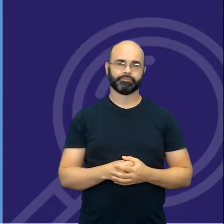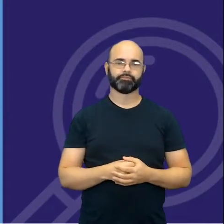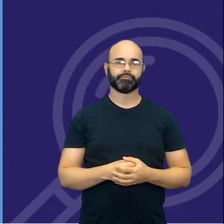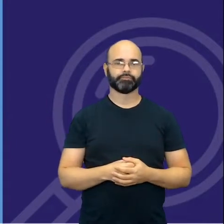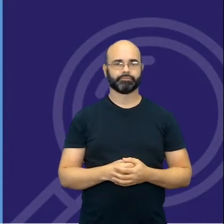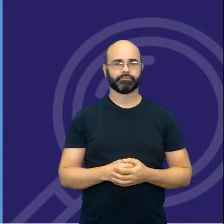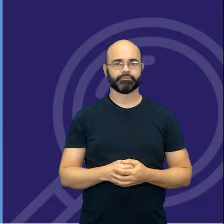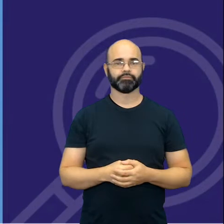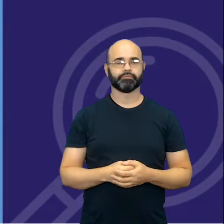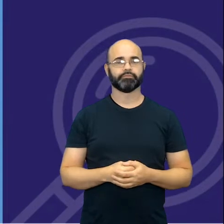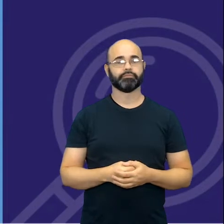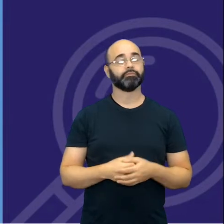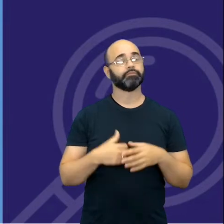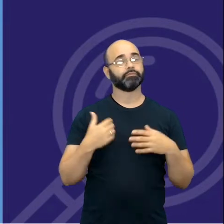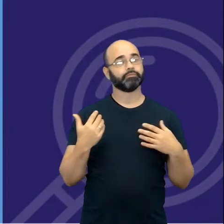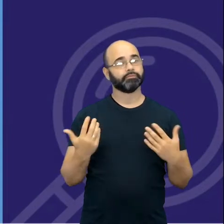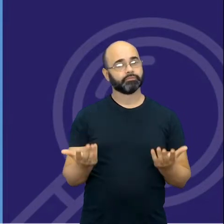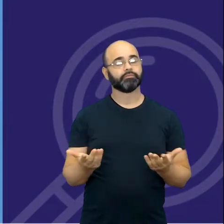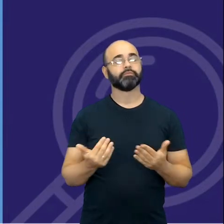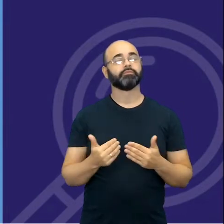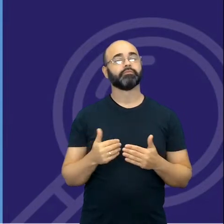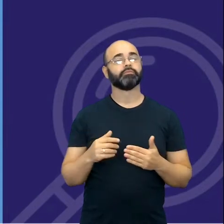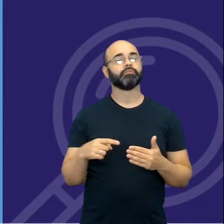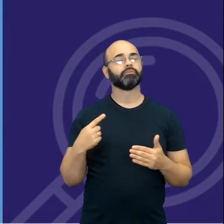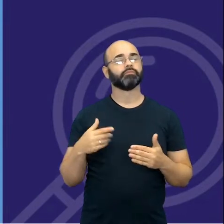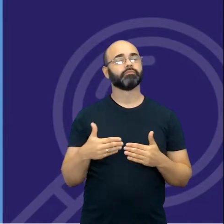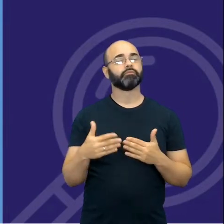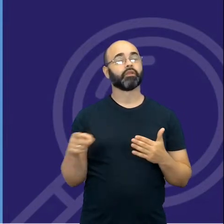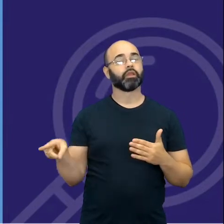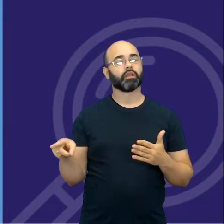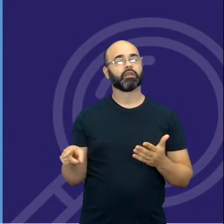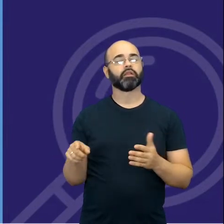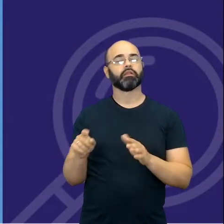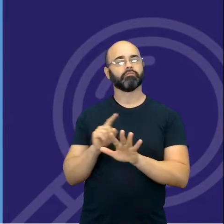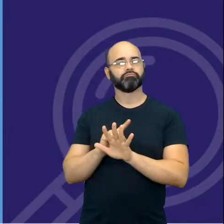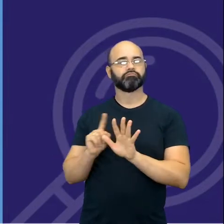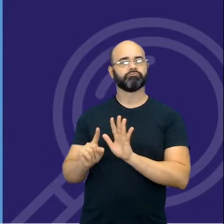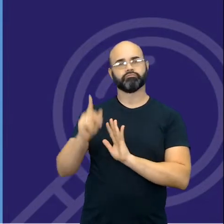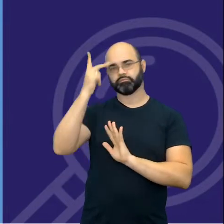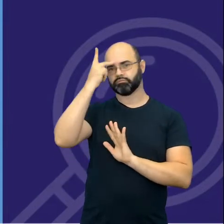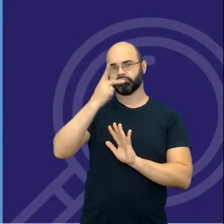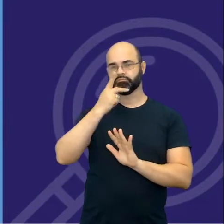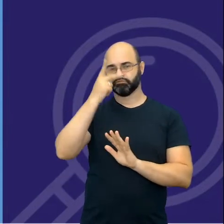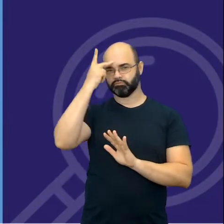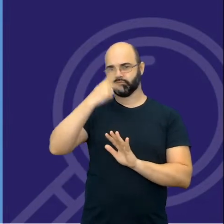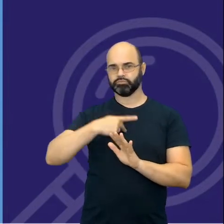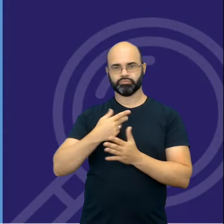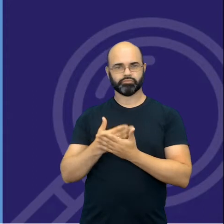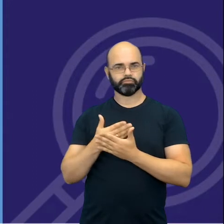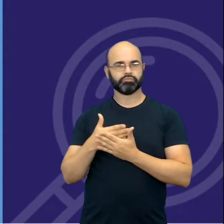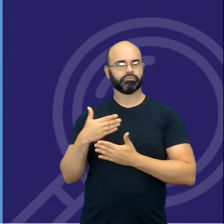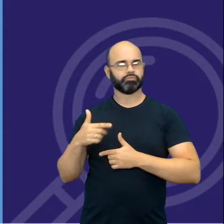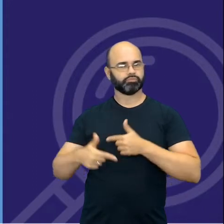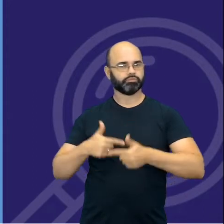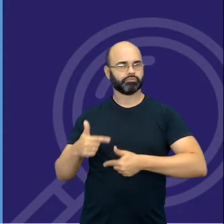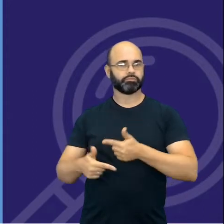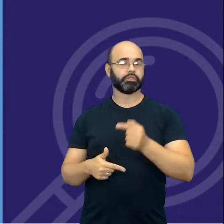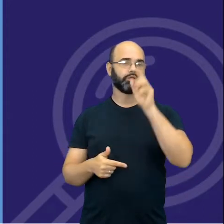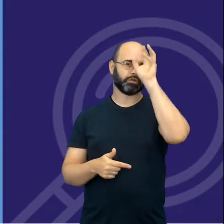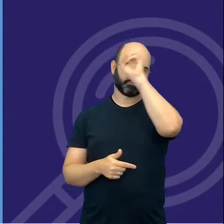E aí eu vou estar engajando, desenvolvendo a autonomia do meu estudante. Aí também vem uma outra preocupação.